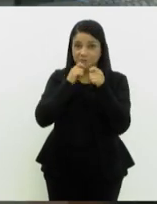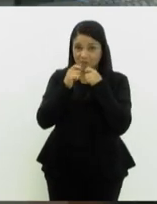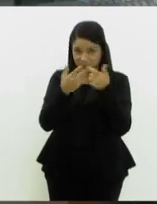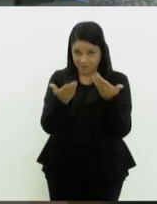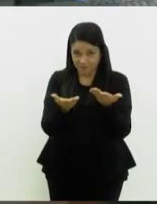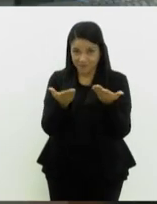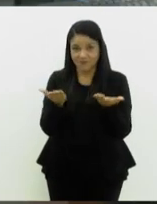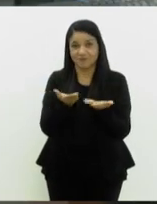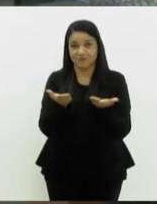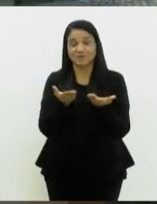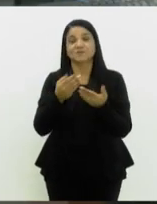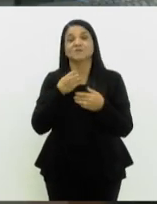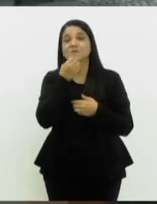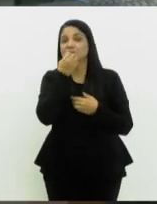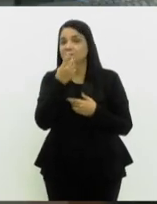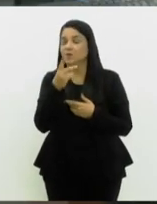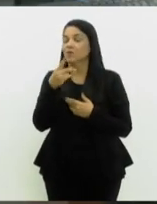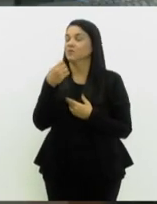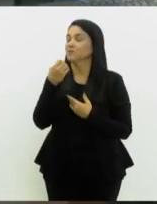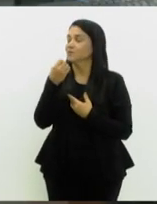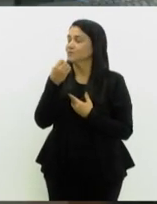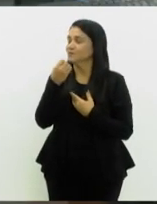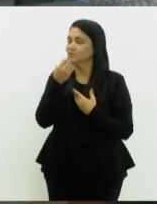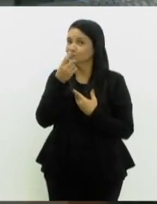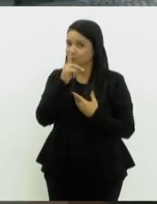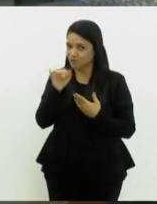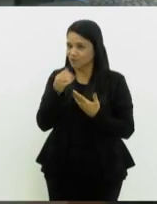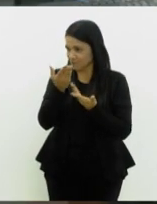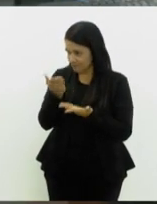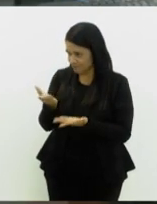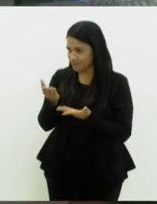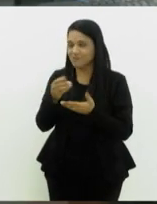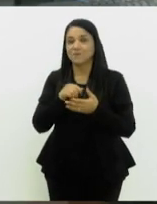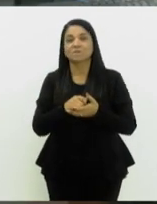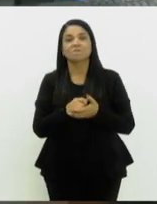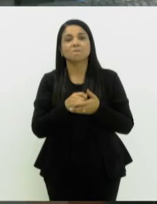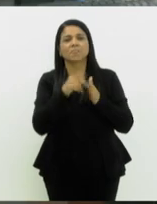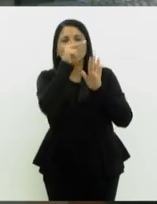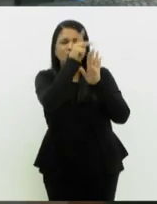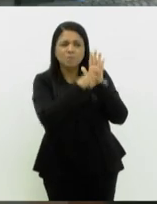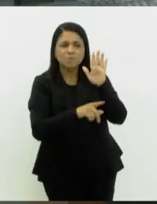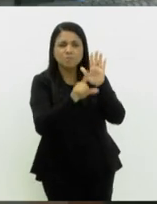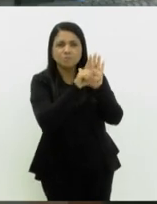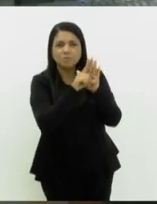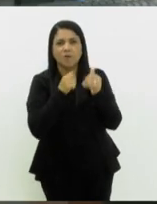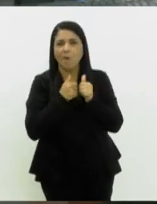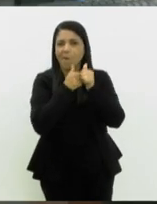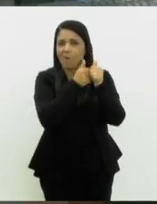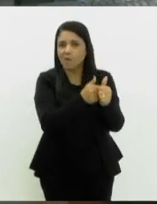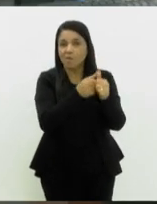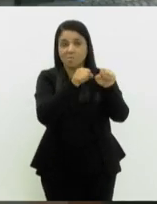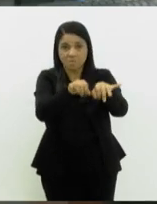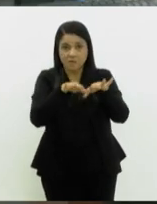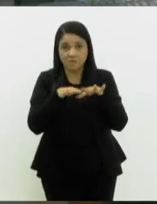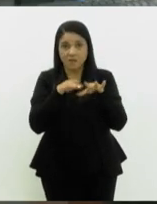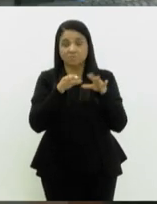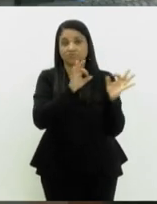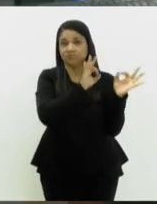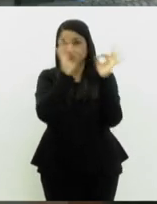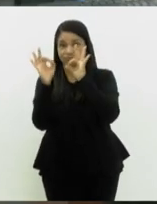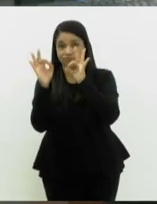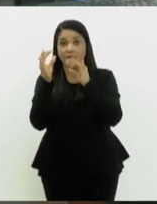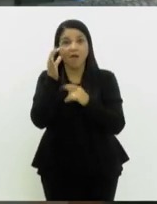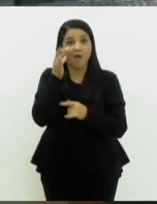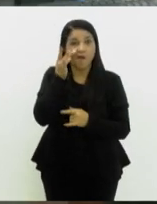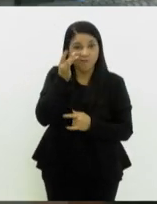Obrigado, PV. Um bom dia para você. Acompanhe agora os projetos que serão discutidos no plenário com transmissão ao vivo da TV Alerj,